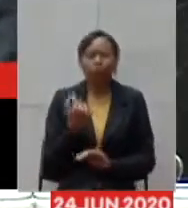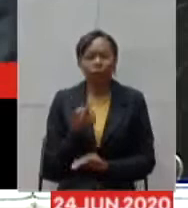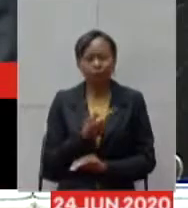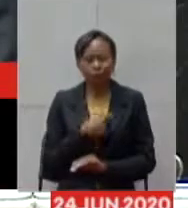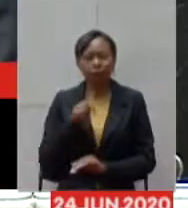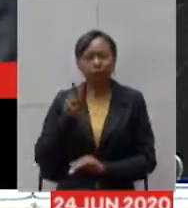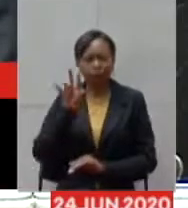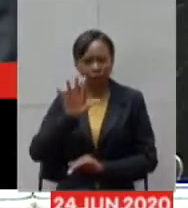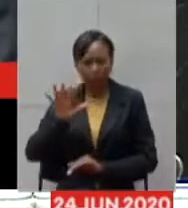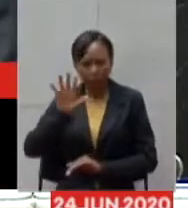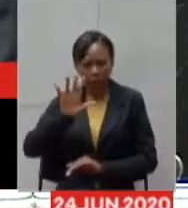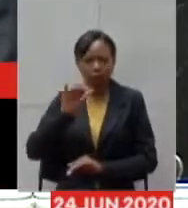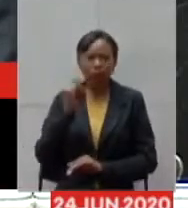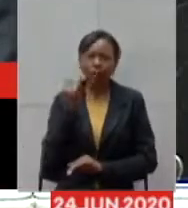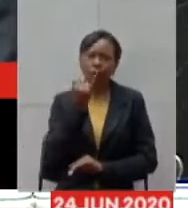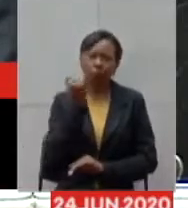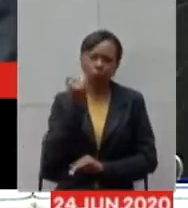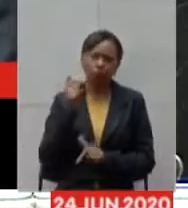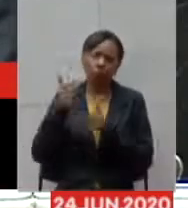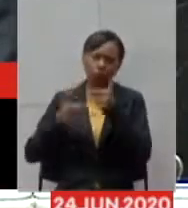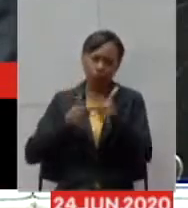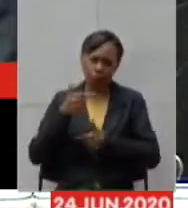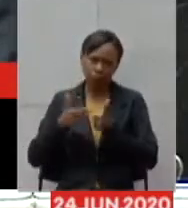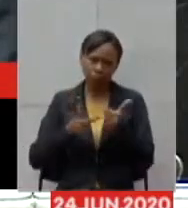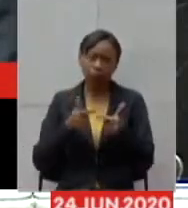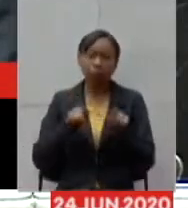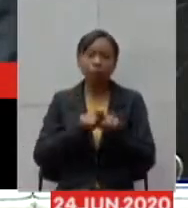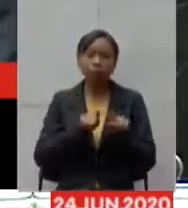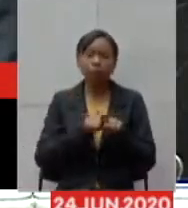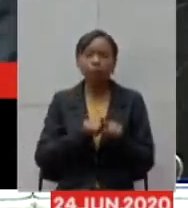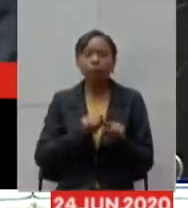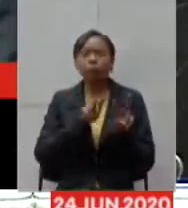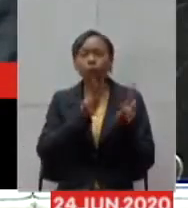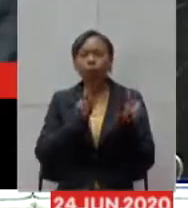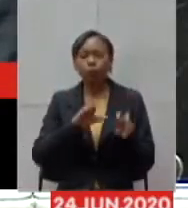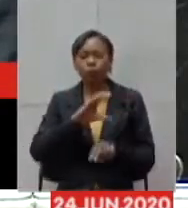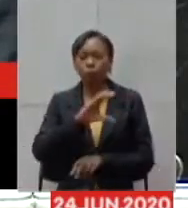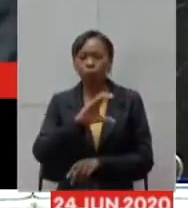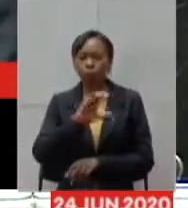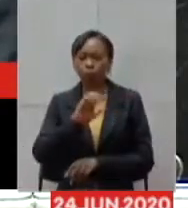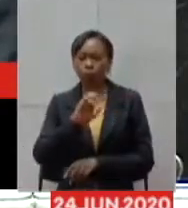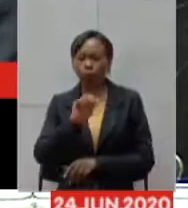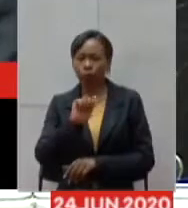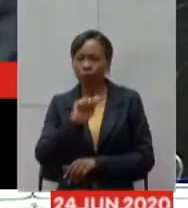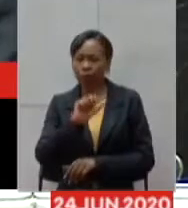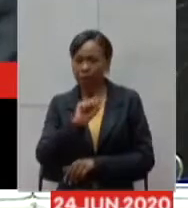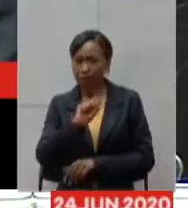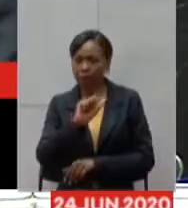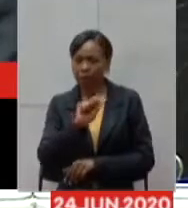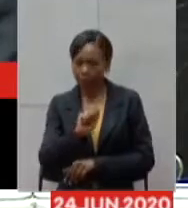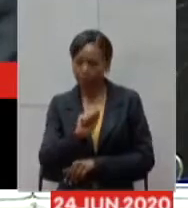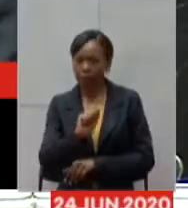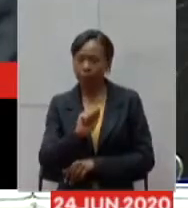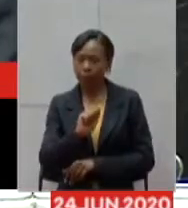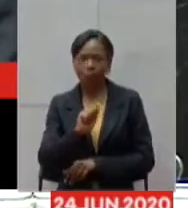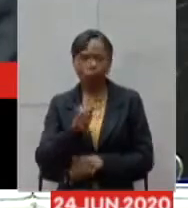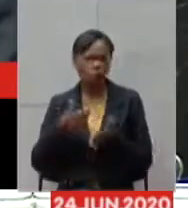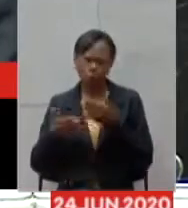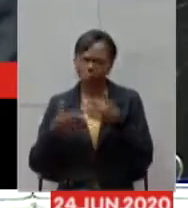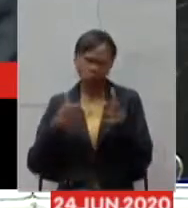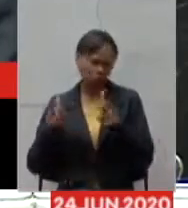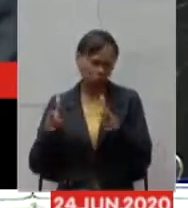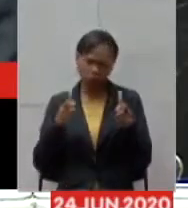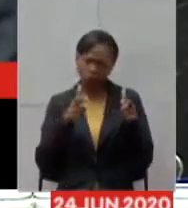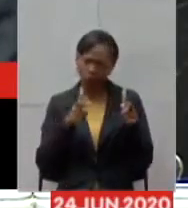Aço em relação ao CEAS eu acho que é importante que no CEAS ou então em qualquer lugar as medidas de isolamento de